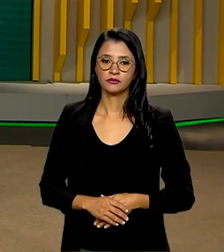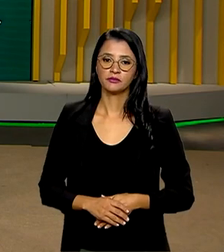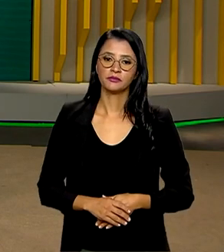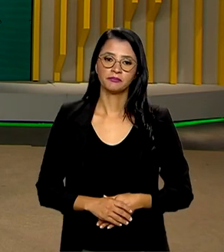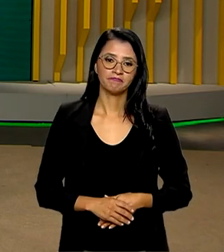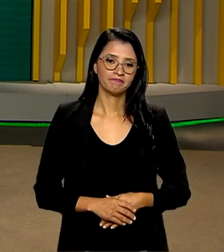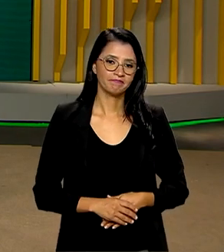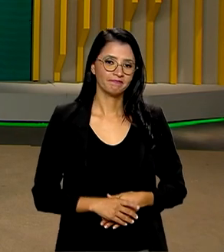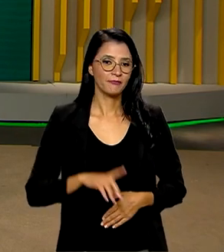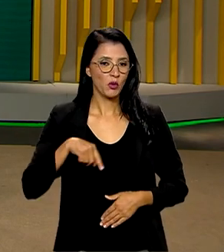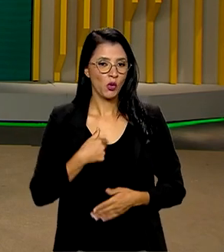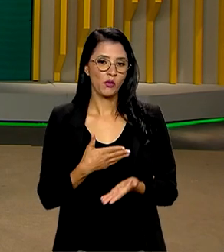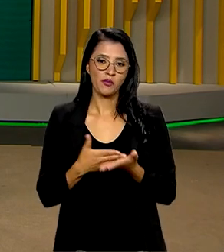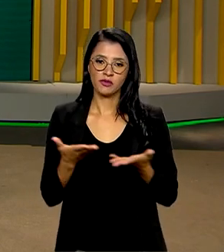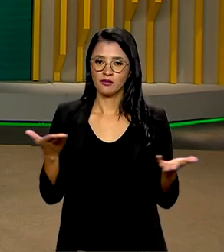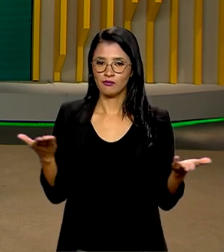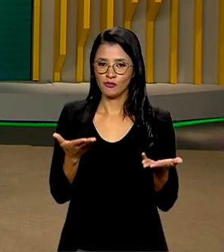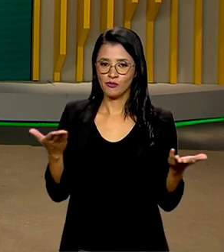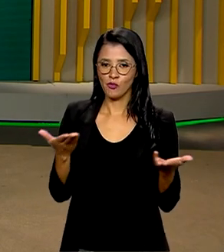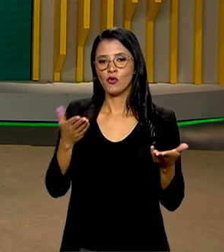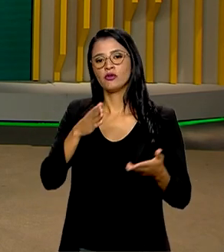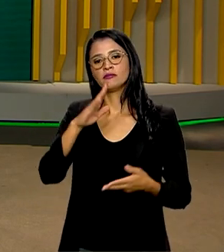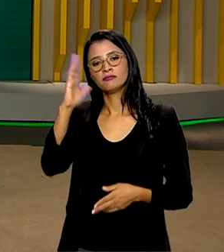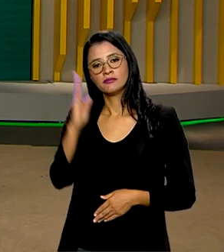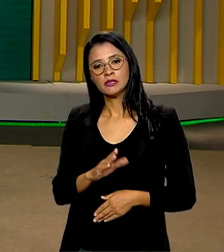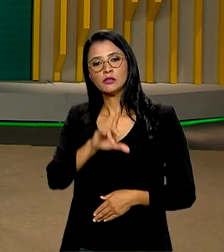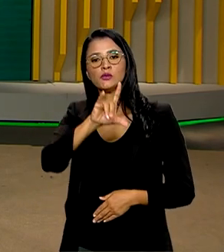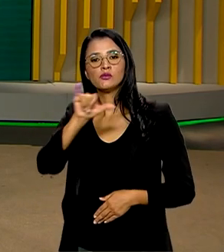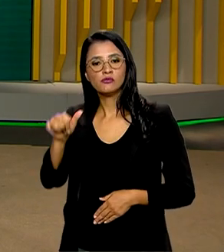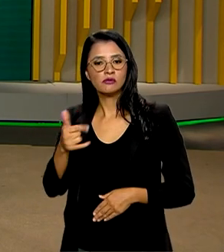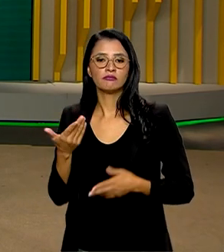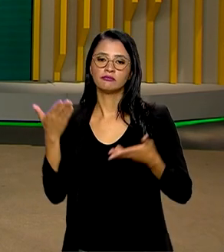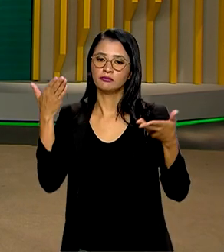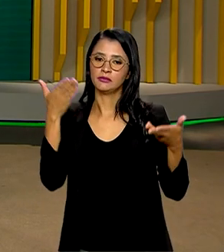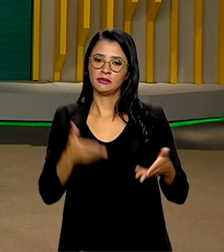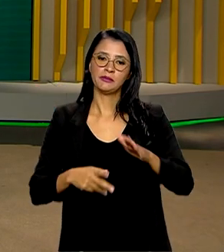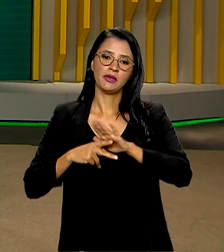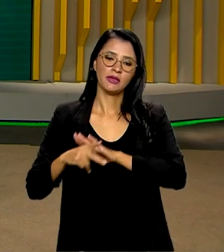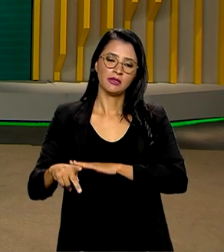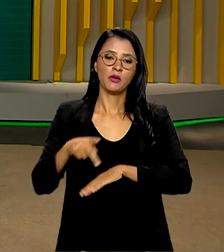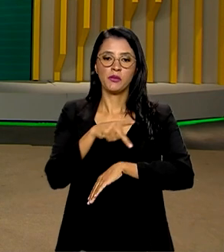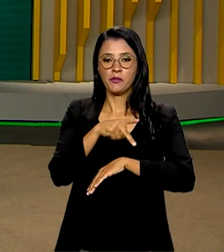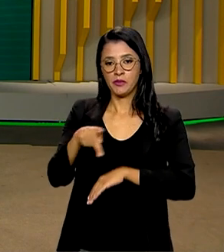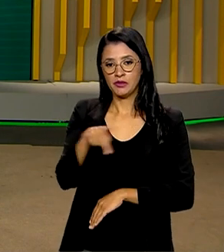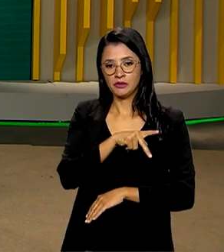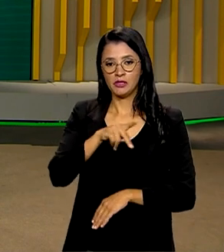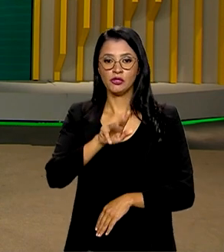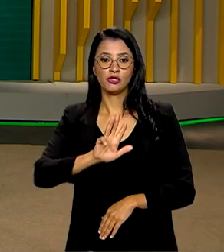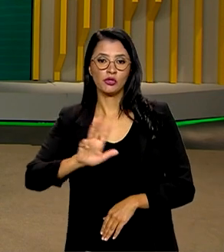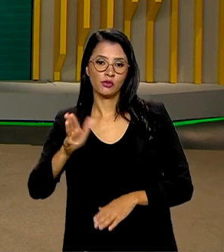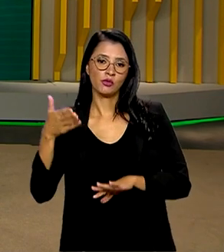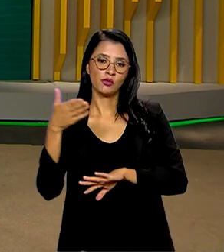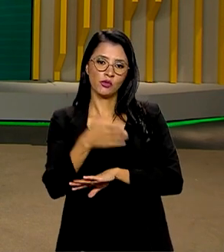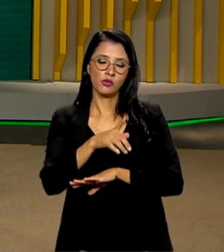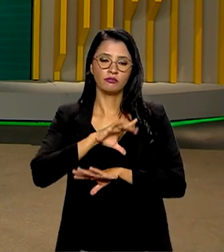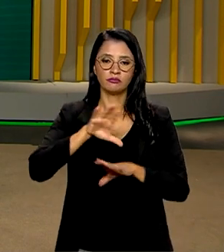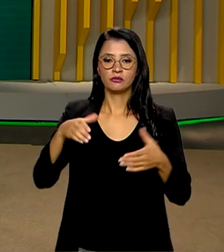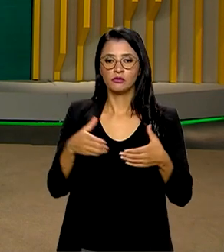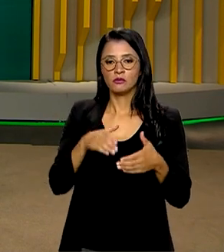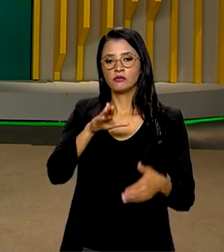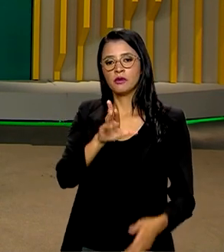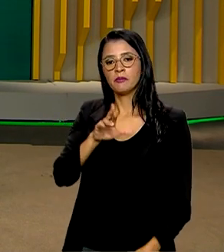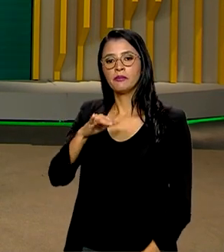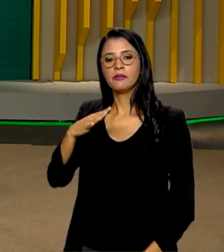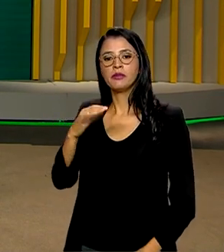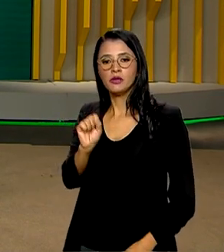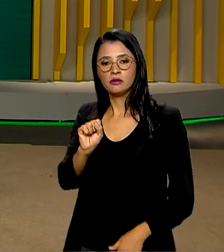E nós abrimos esta edição do Brasil em Dia com a participação do presidente Lula na Cúpula do BRICS,